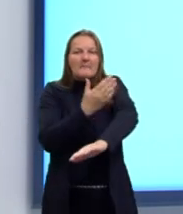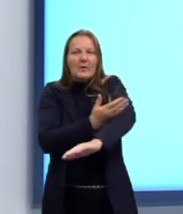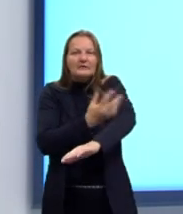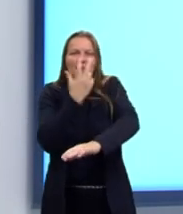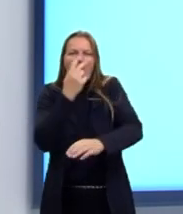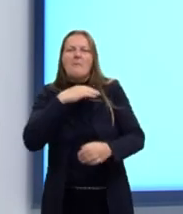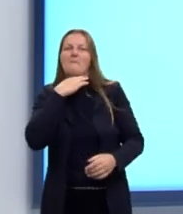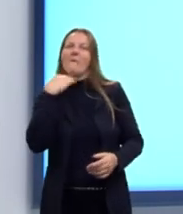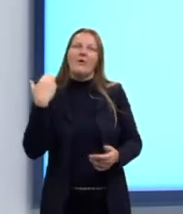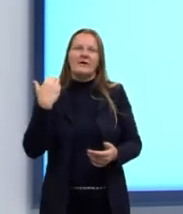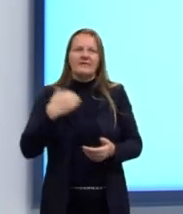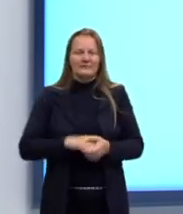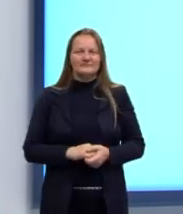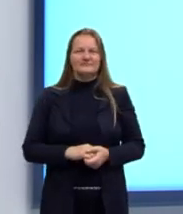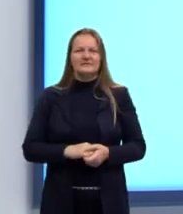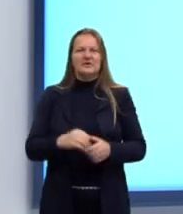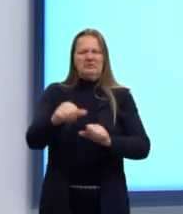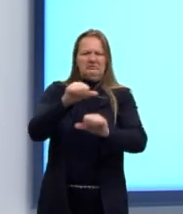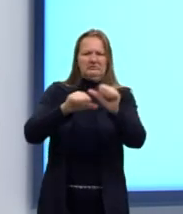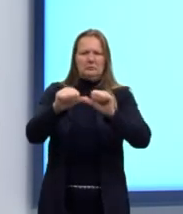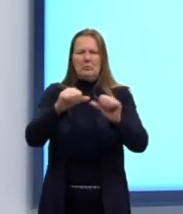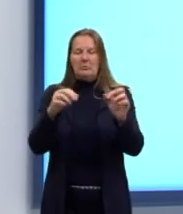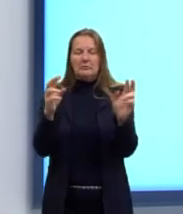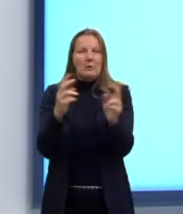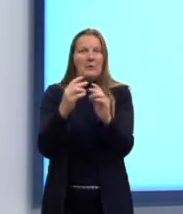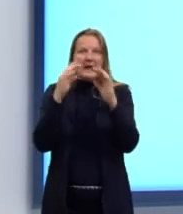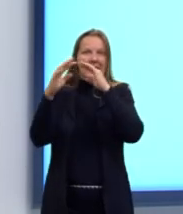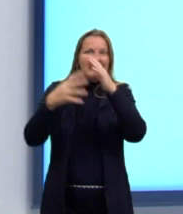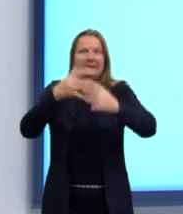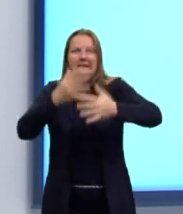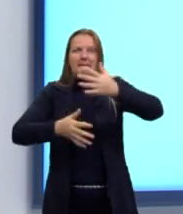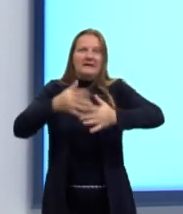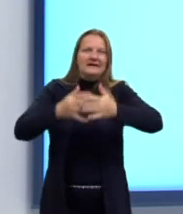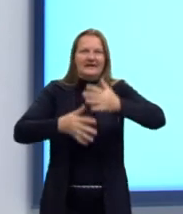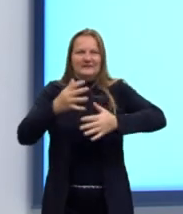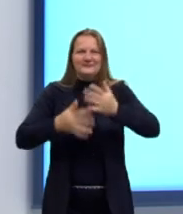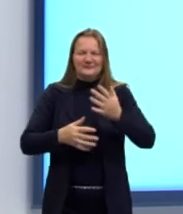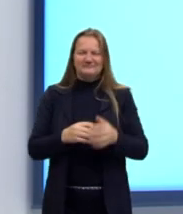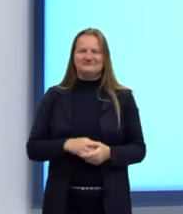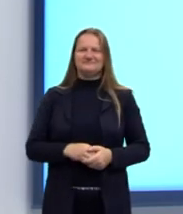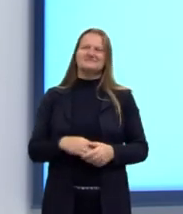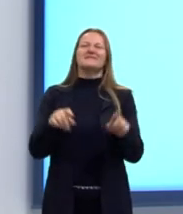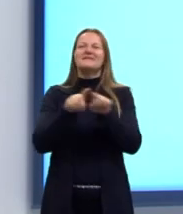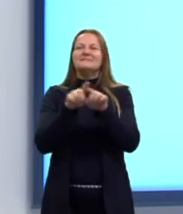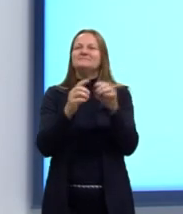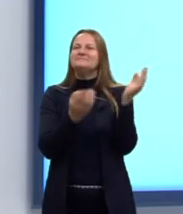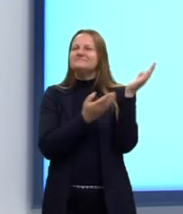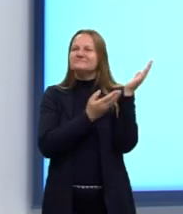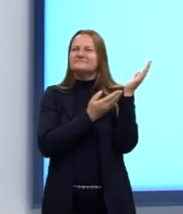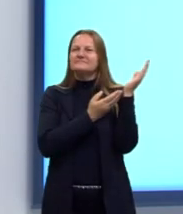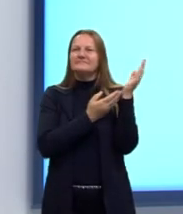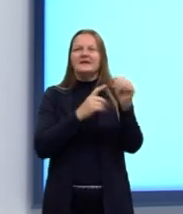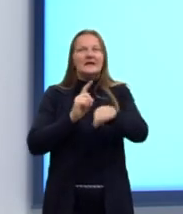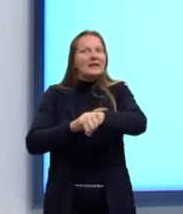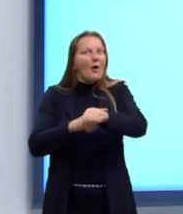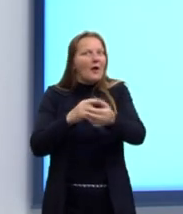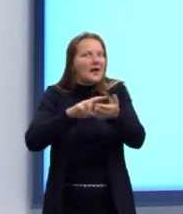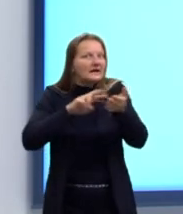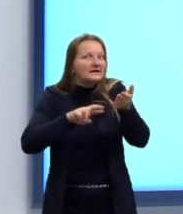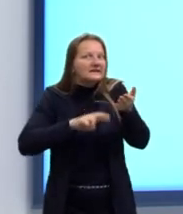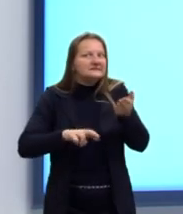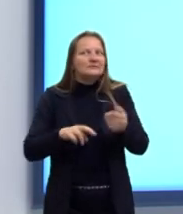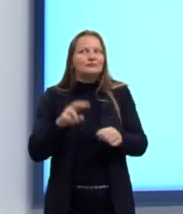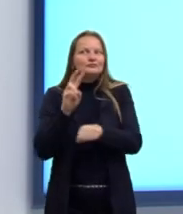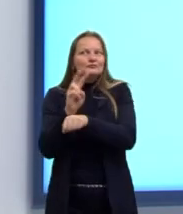as bolas. E aqui uma coisa que vocês não devem fazer lá na hora da redação, que